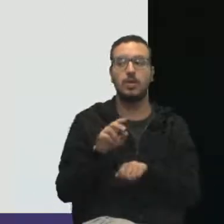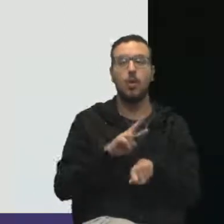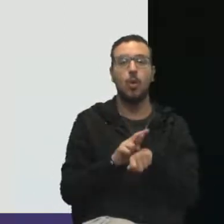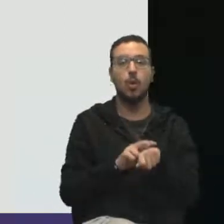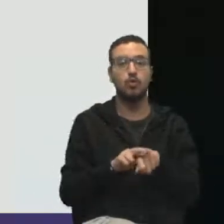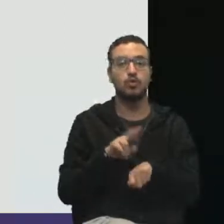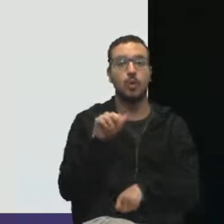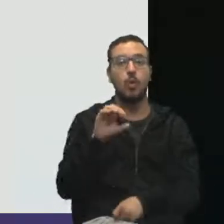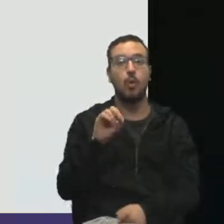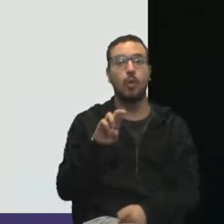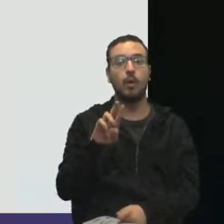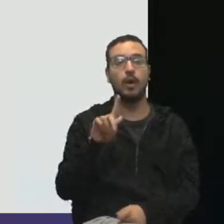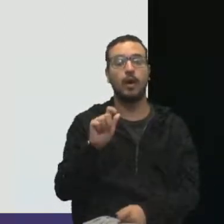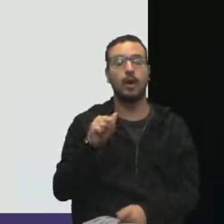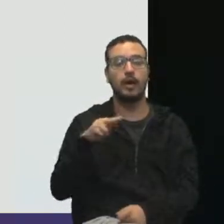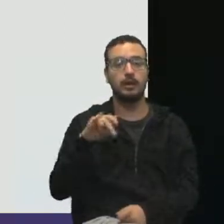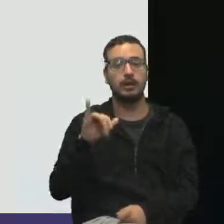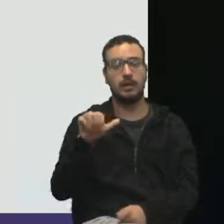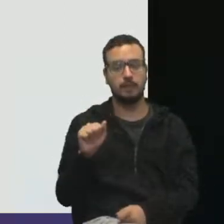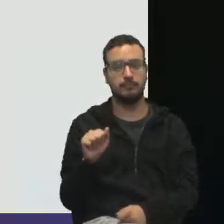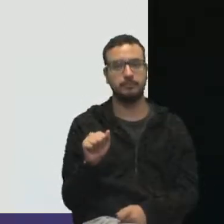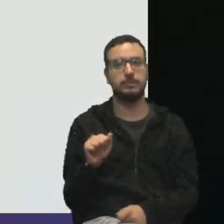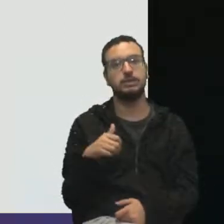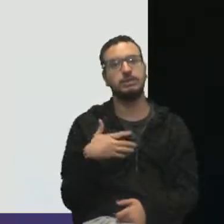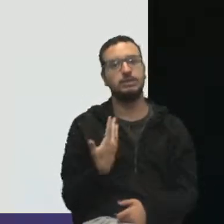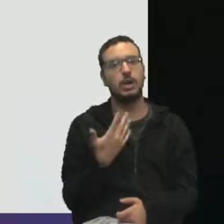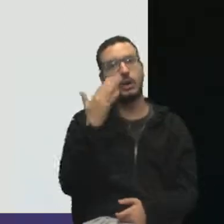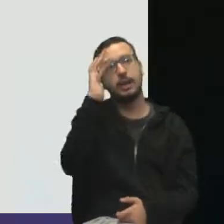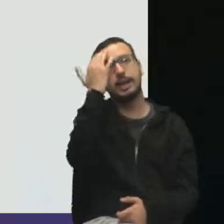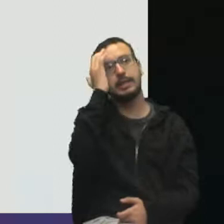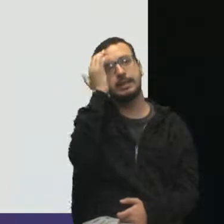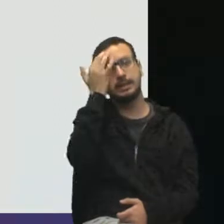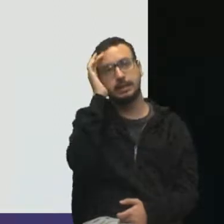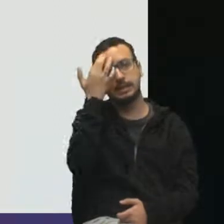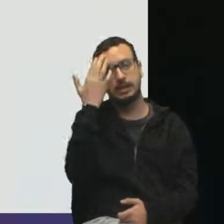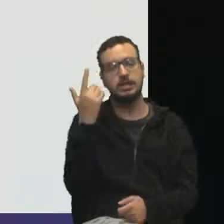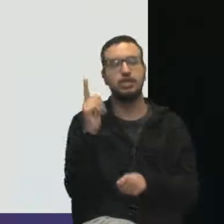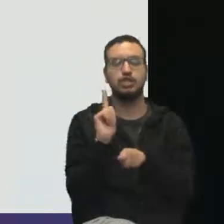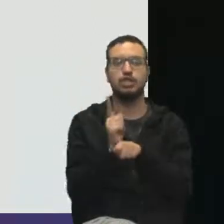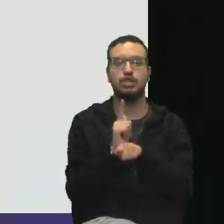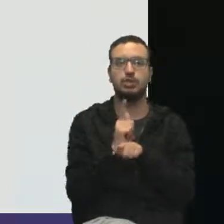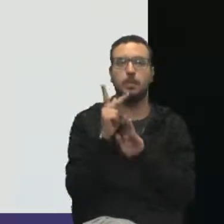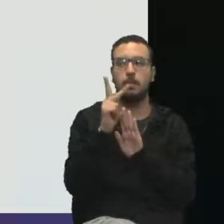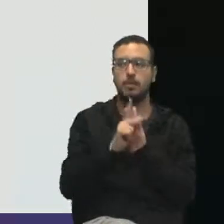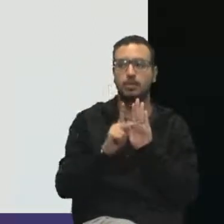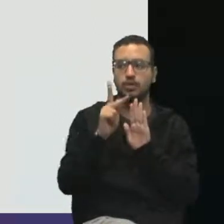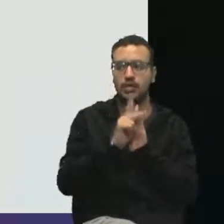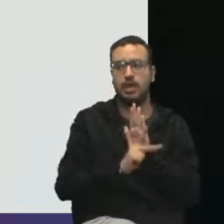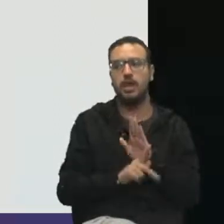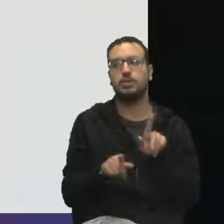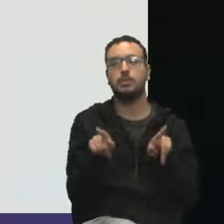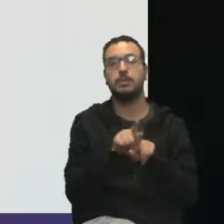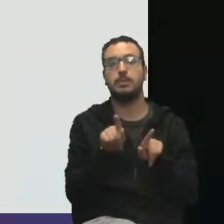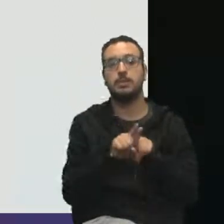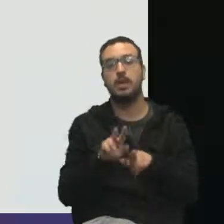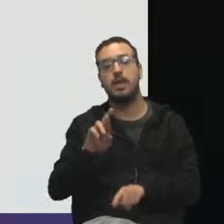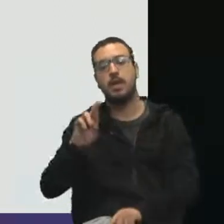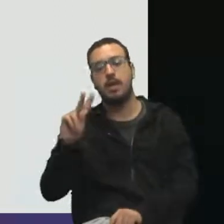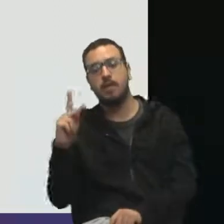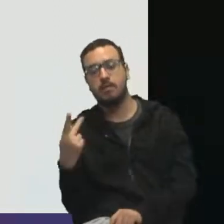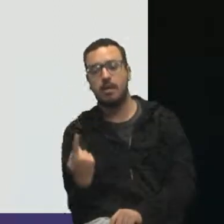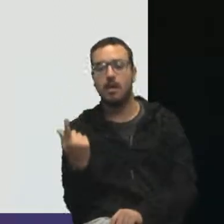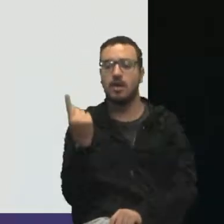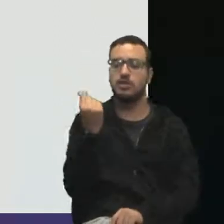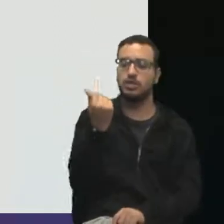Então, entender de gestão de projetos, entender de gestão de recursos humanos, finanças, de